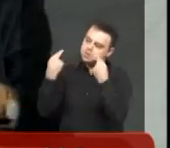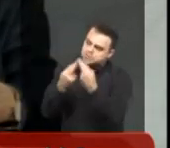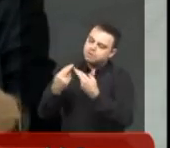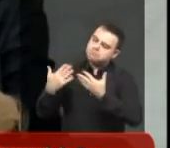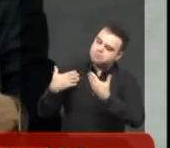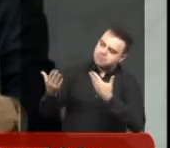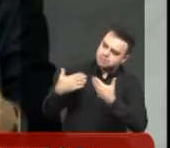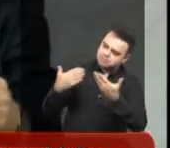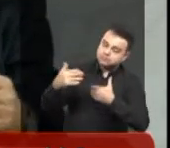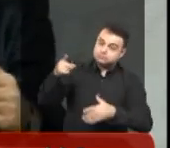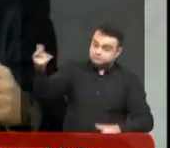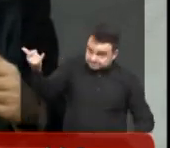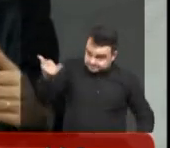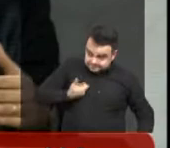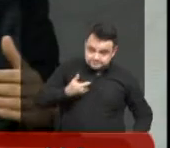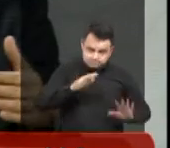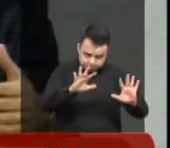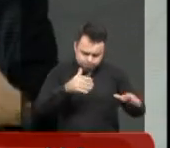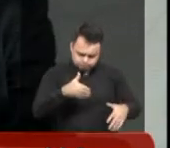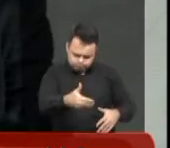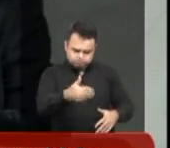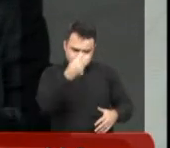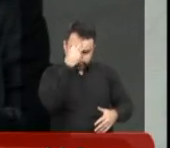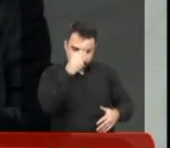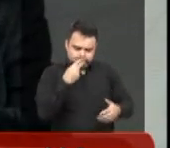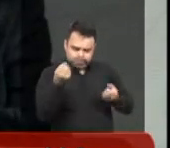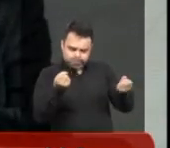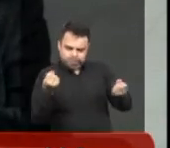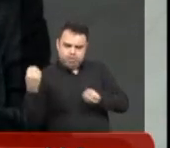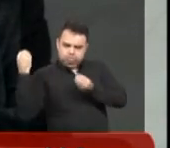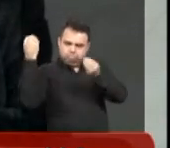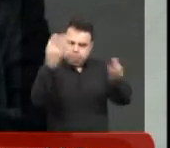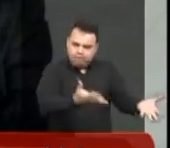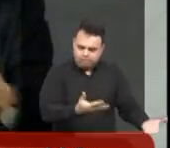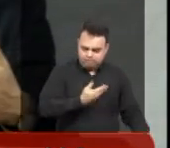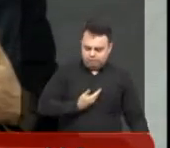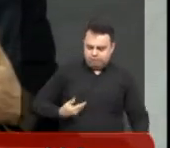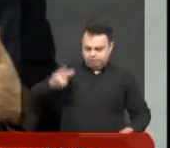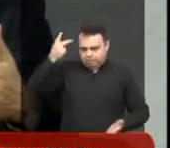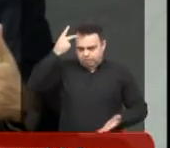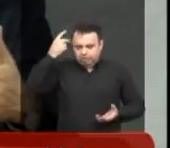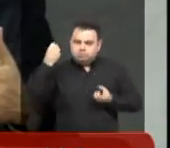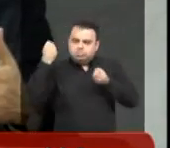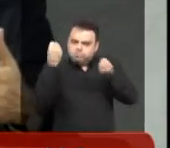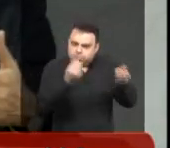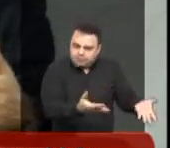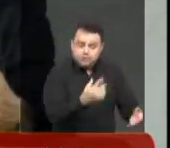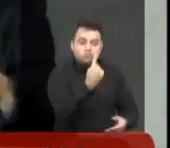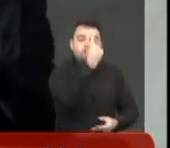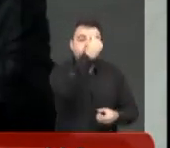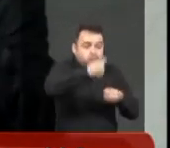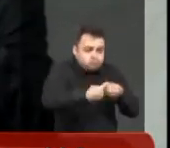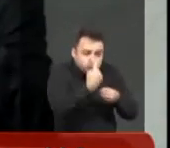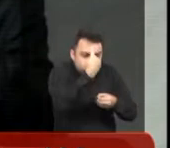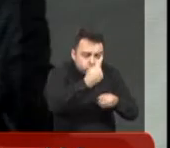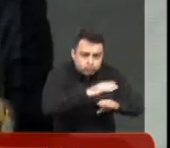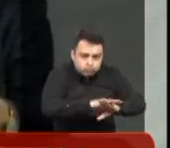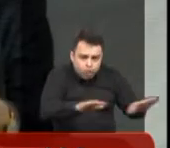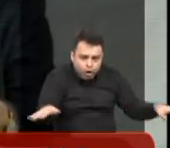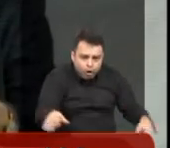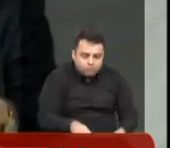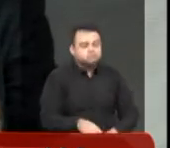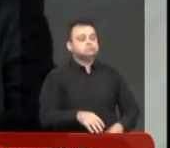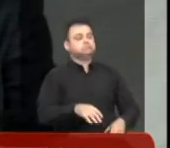Ele falou uma coisa certa, ele falou assim, se eu doar, eu dou, eu não, o Estado, mas se a gente doar isso para um